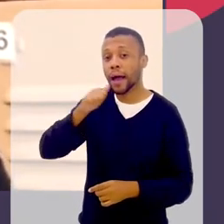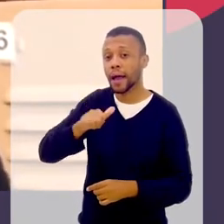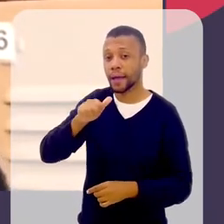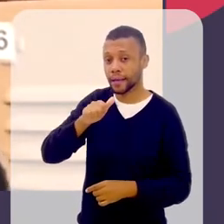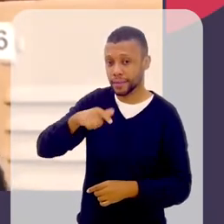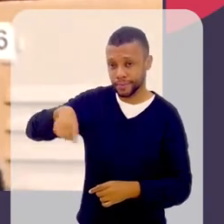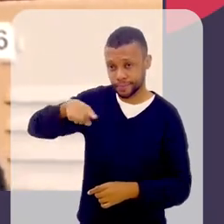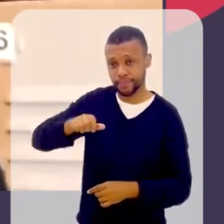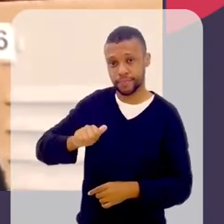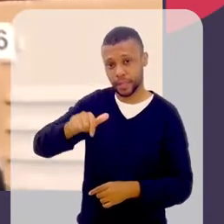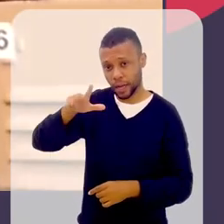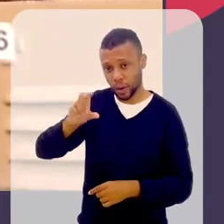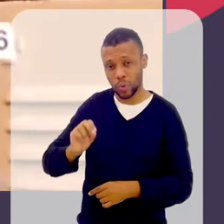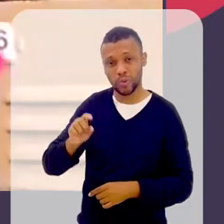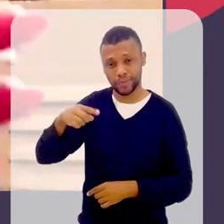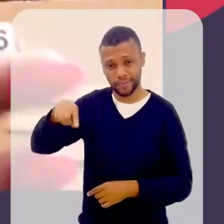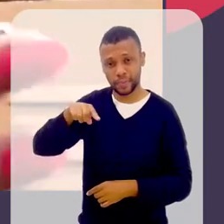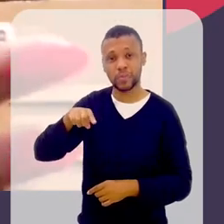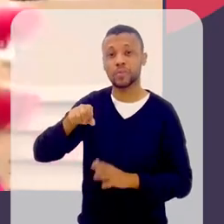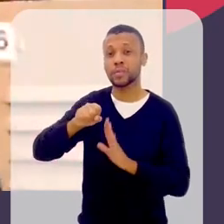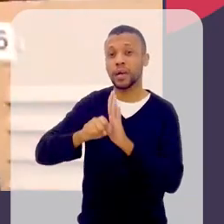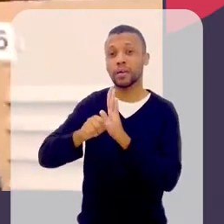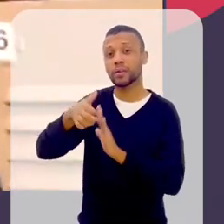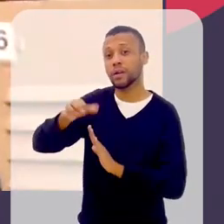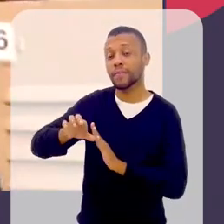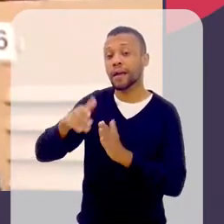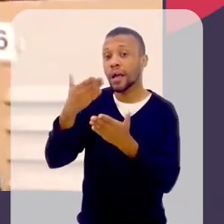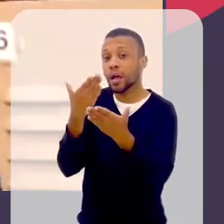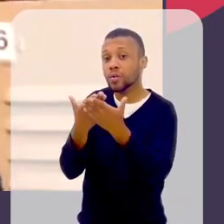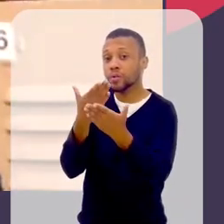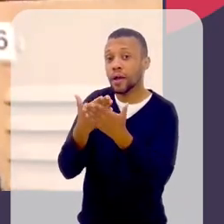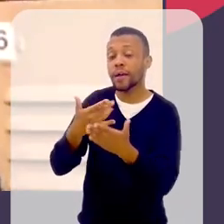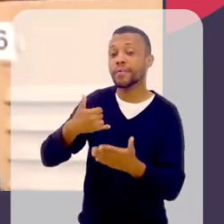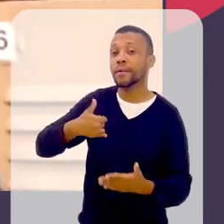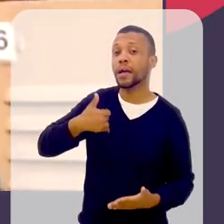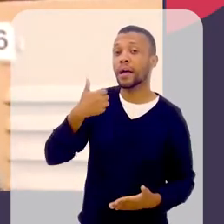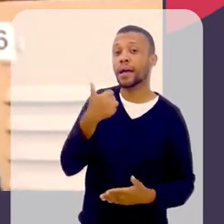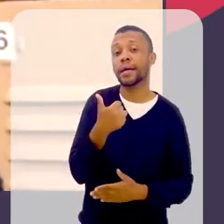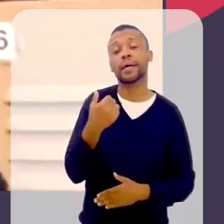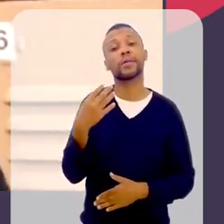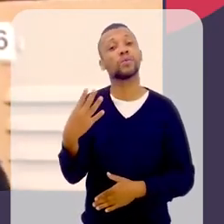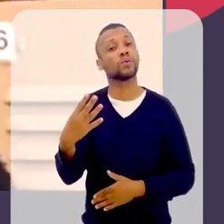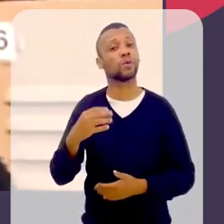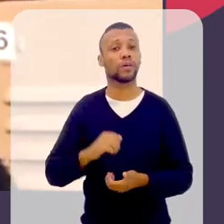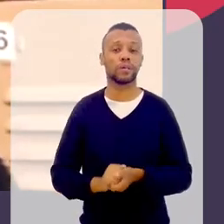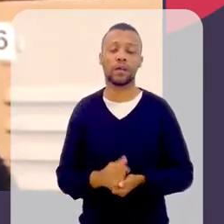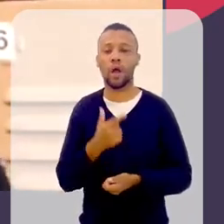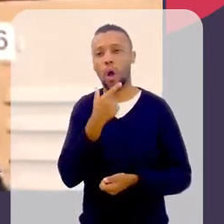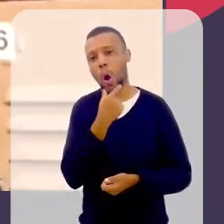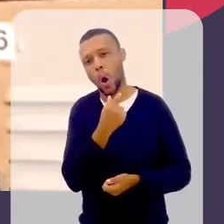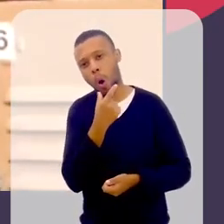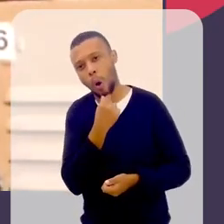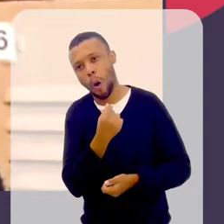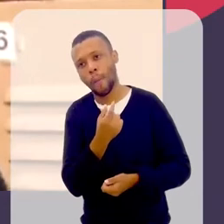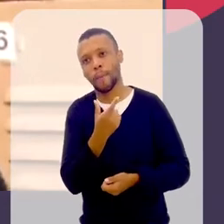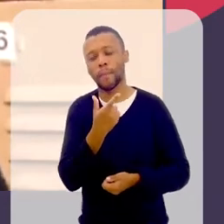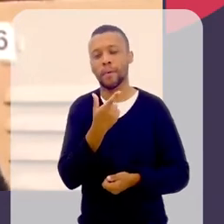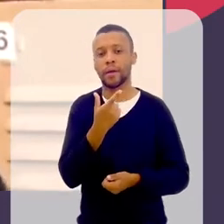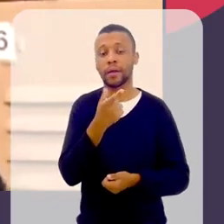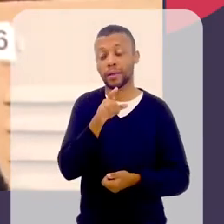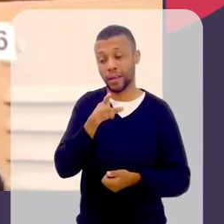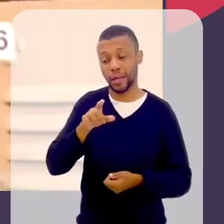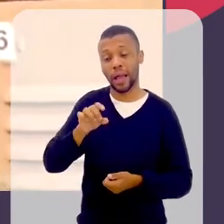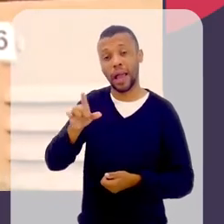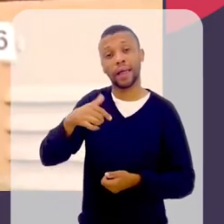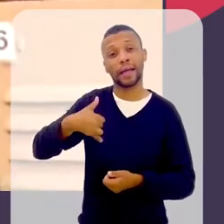meninas, no século XIX, as meninas estudavam até os 14 anos, 11, que era a idade